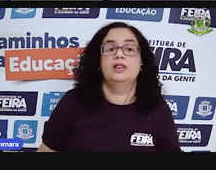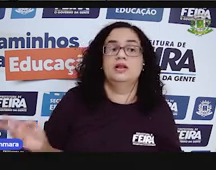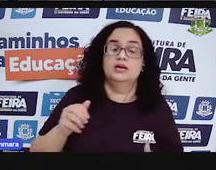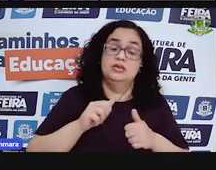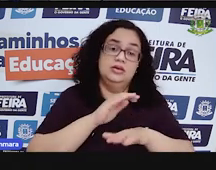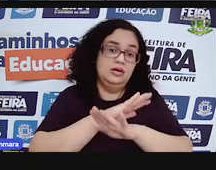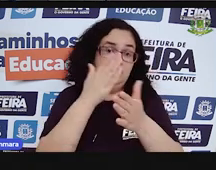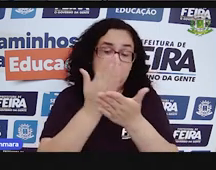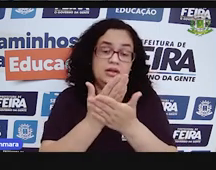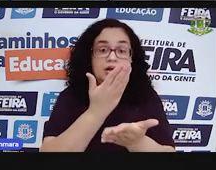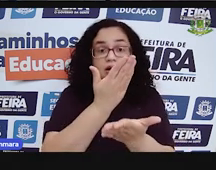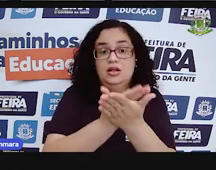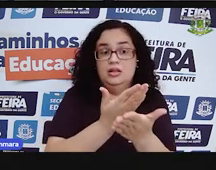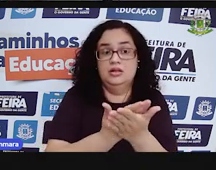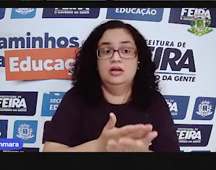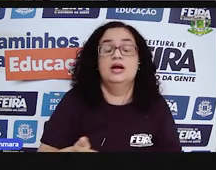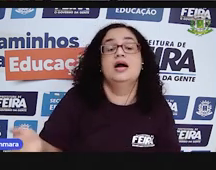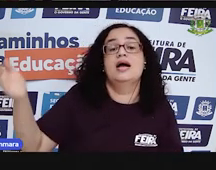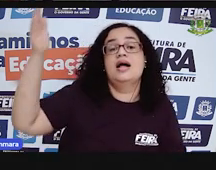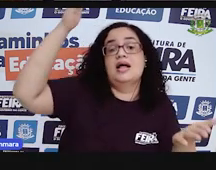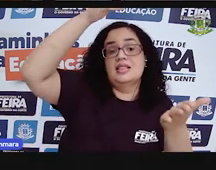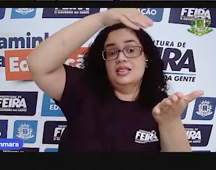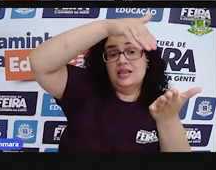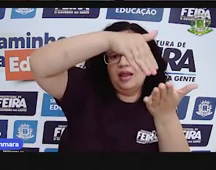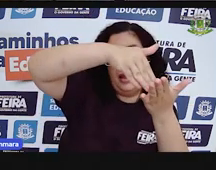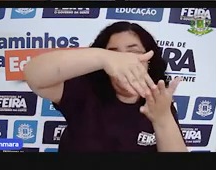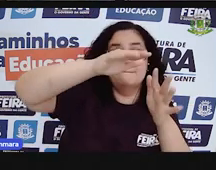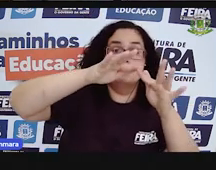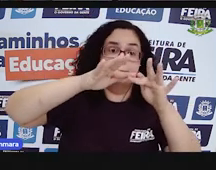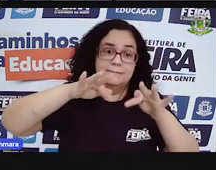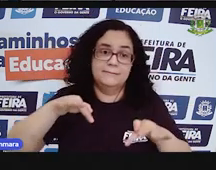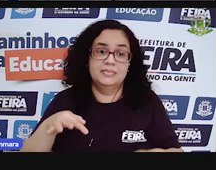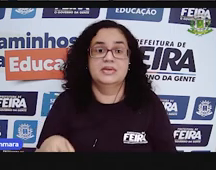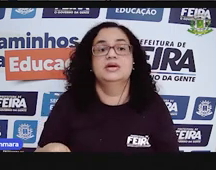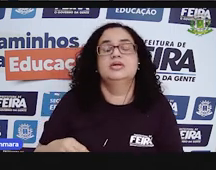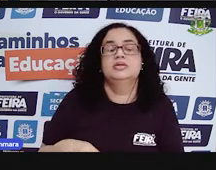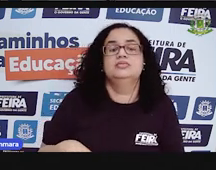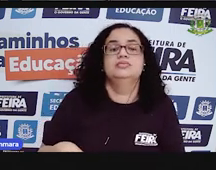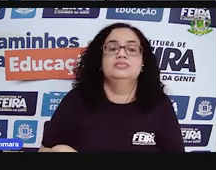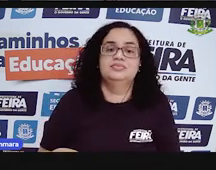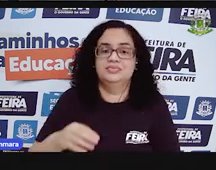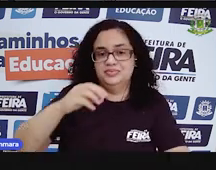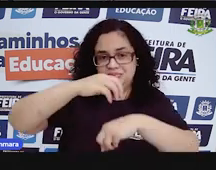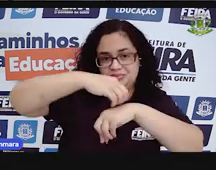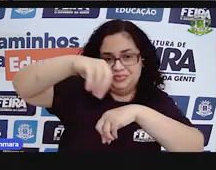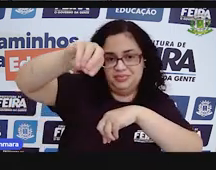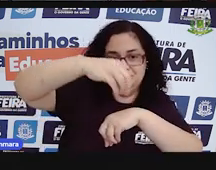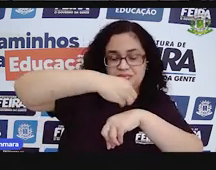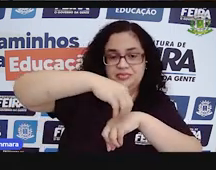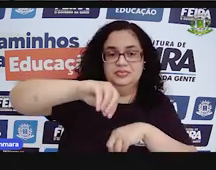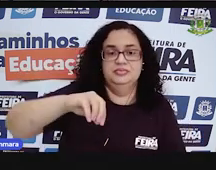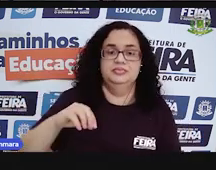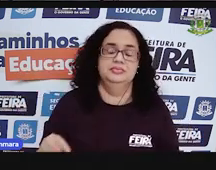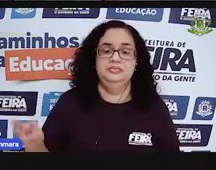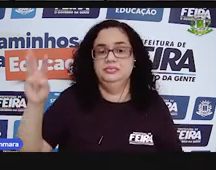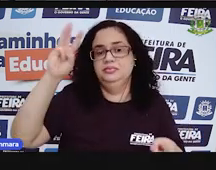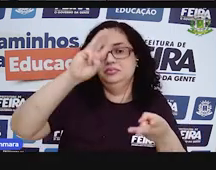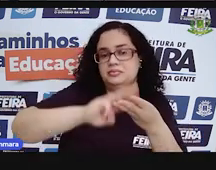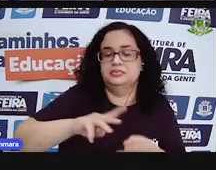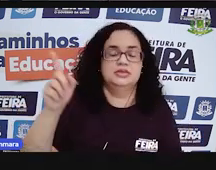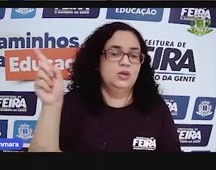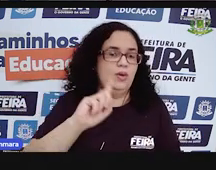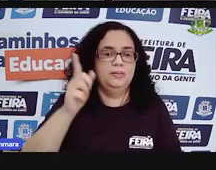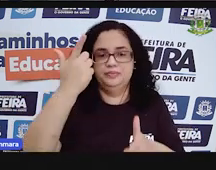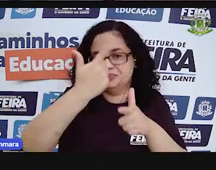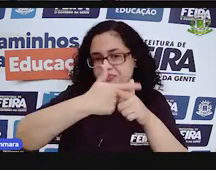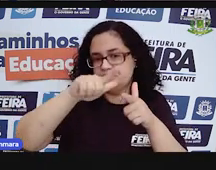ficando por aqui nessa aula, até a próxima, mais uma vez o meu recado, matemática